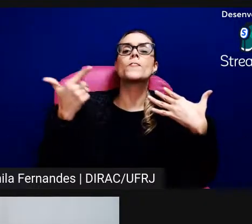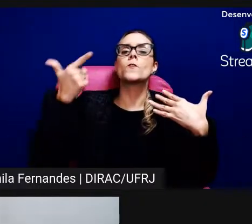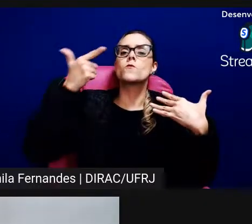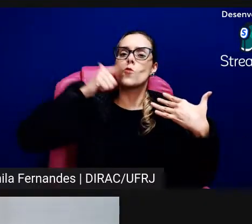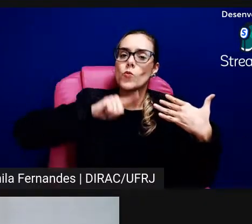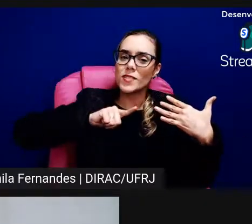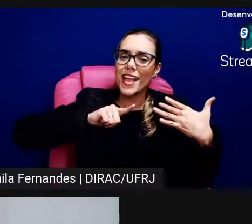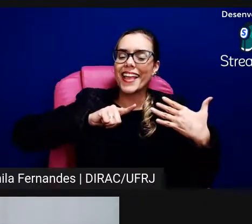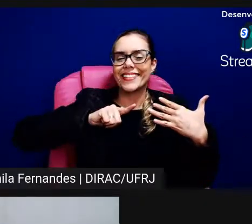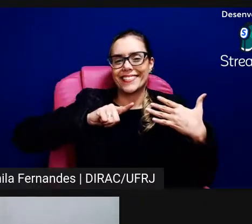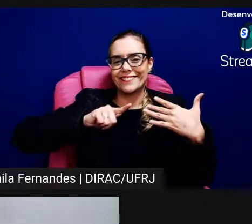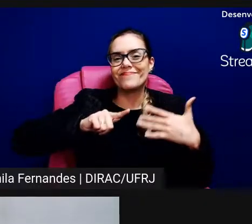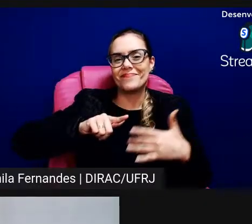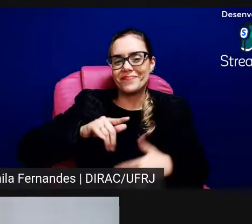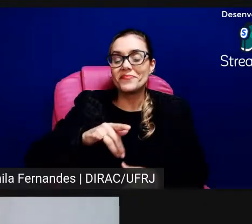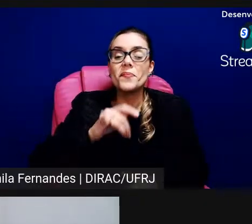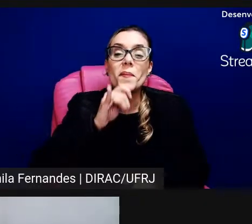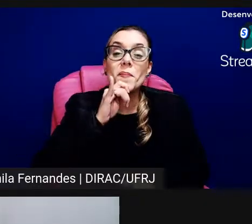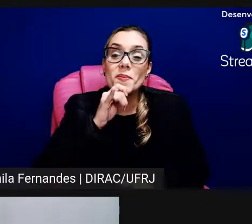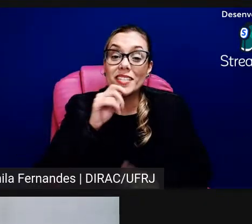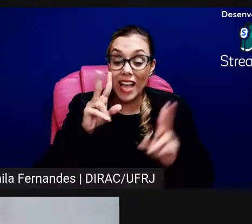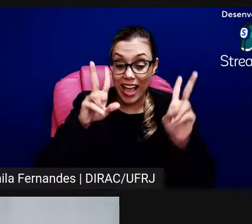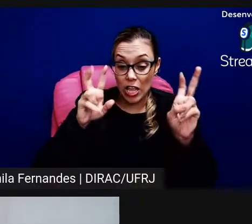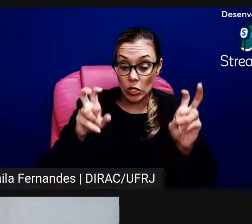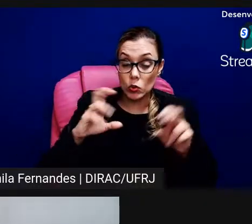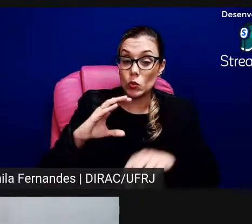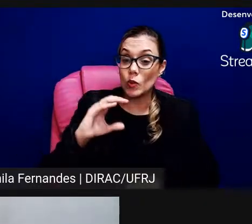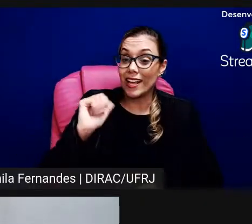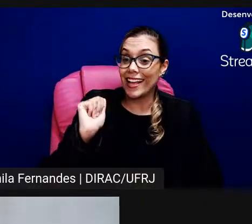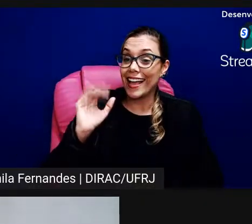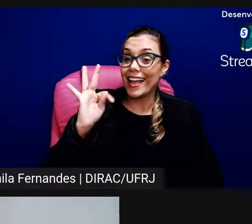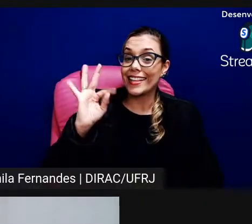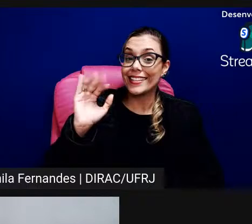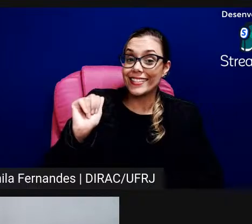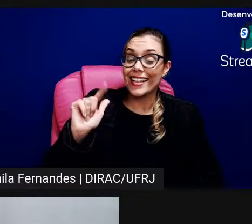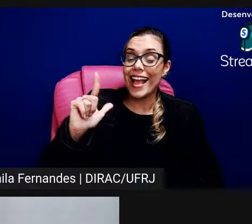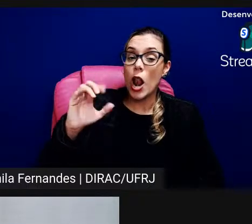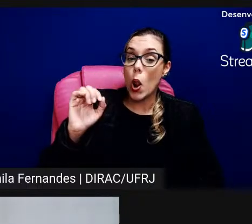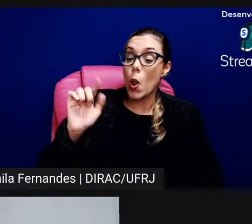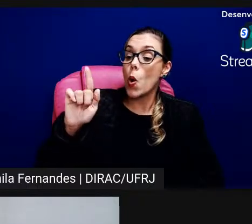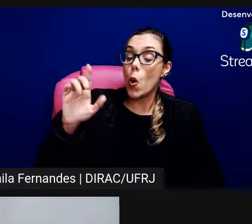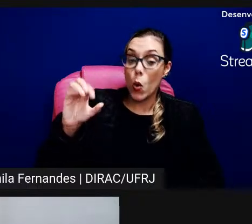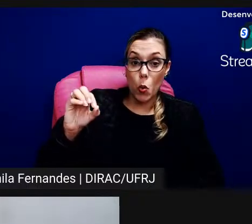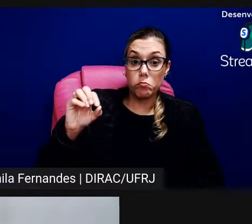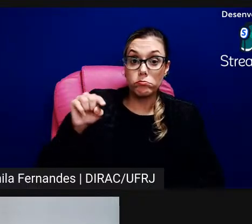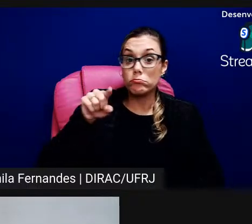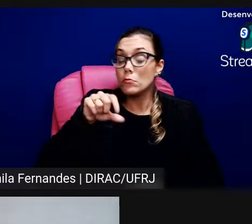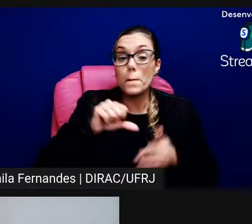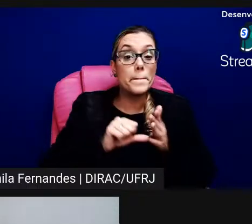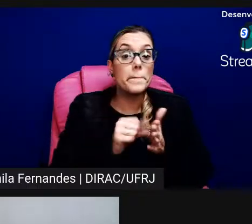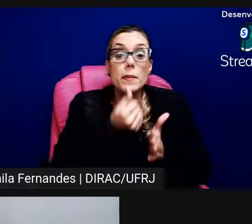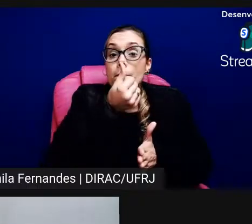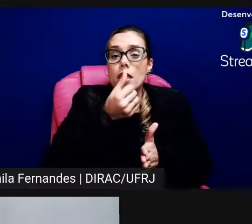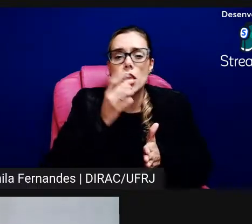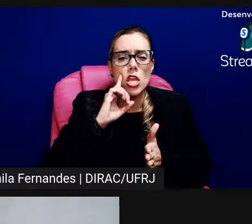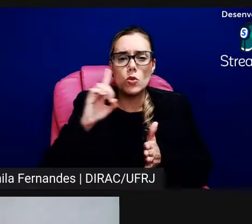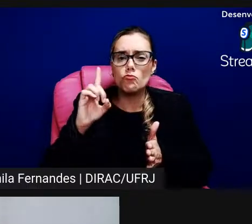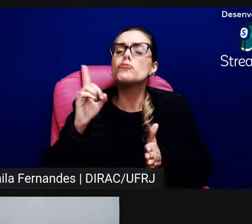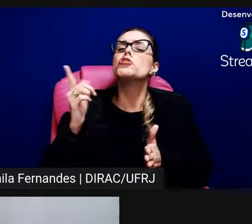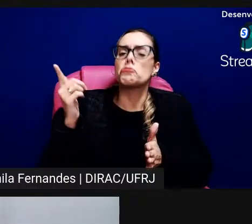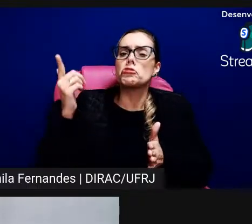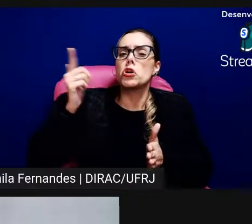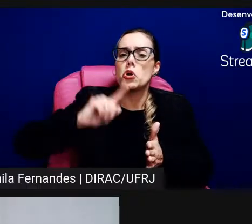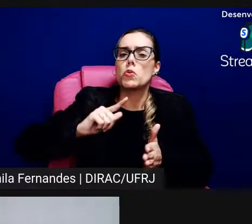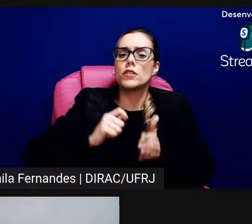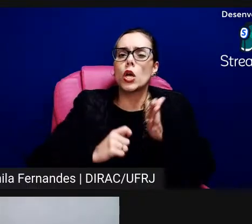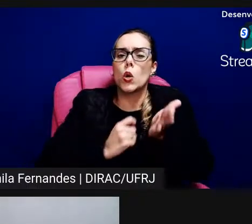deu pra eu falar tanto né mas hoje em dia você vai numa exposição e no primeiro dia já você pode comprar o catálogo é uma questão até de